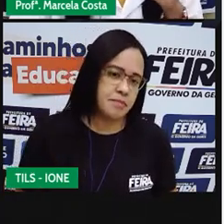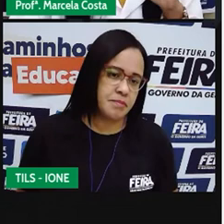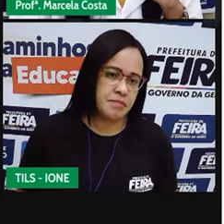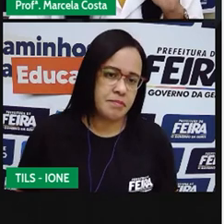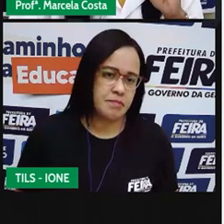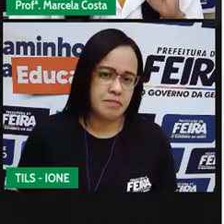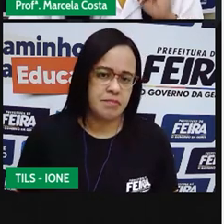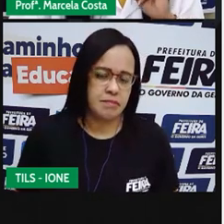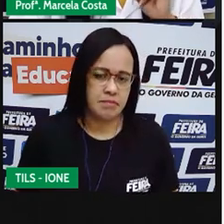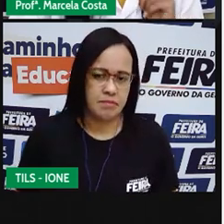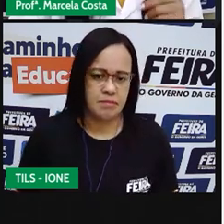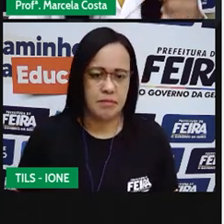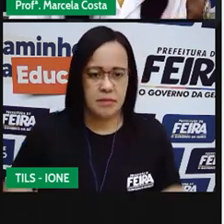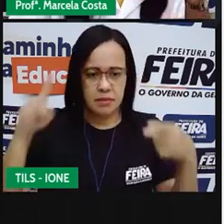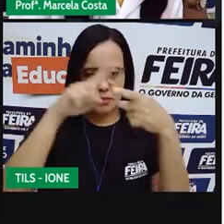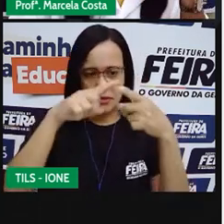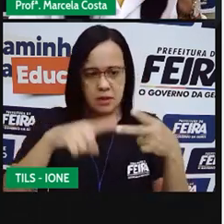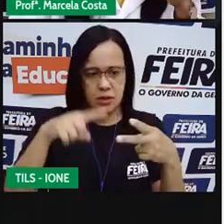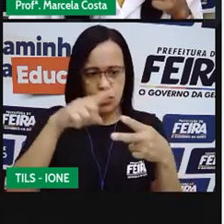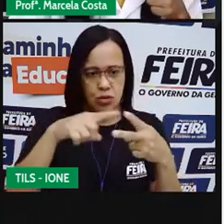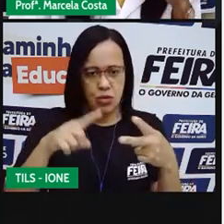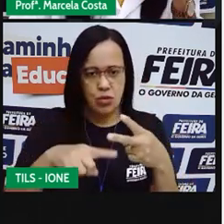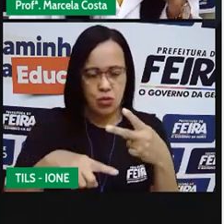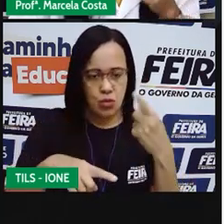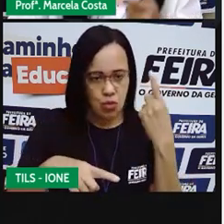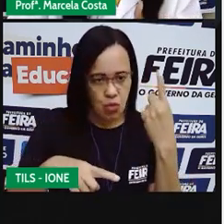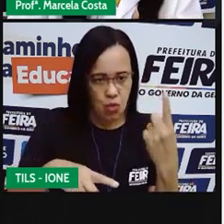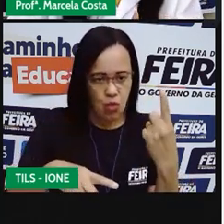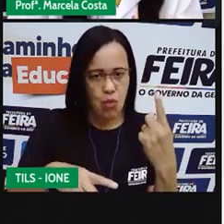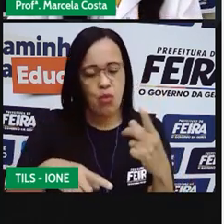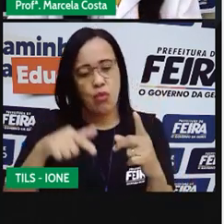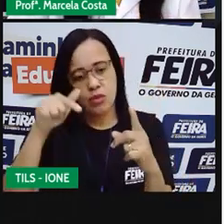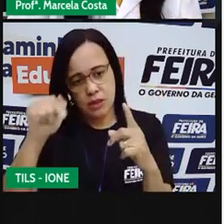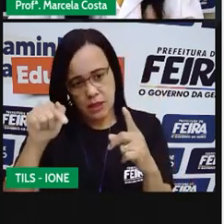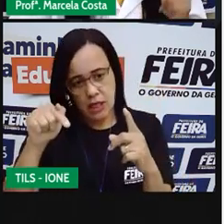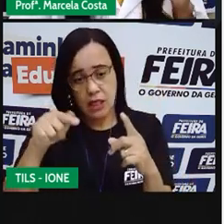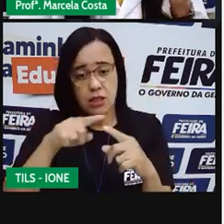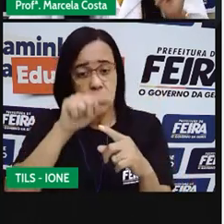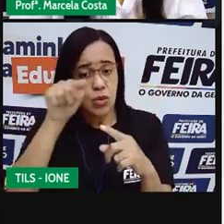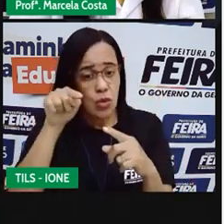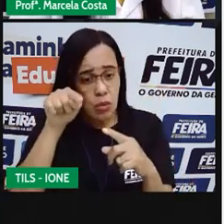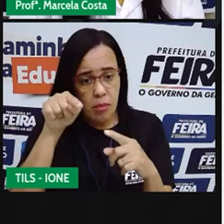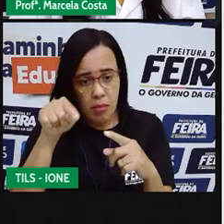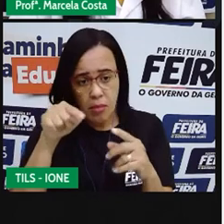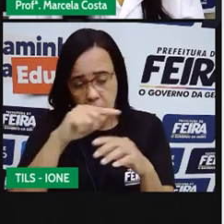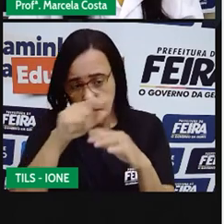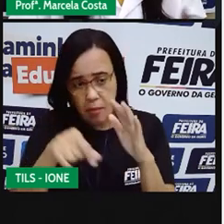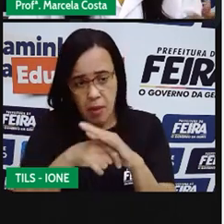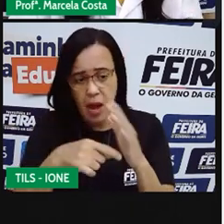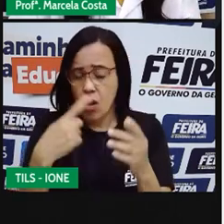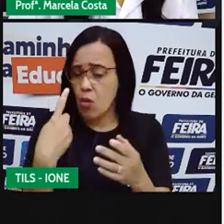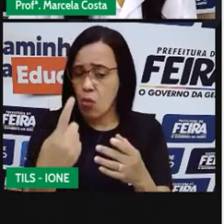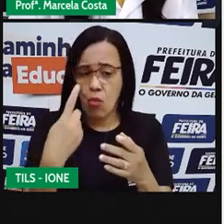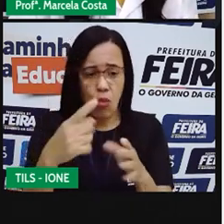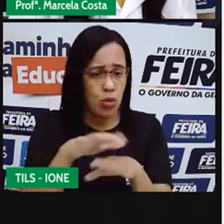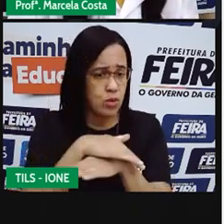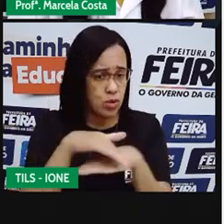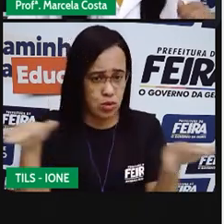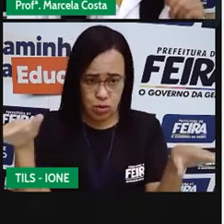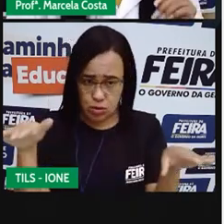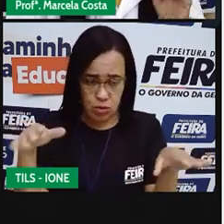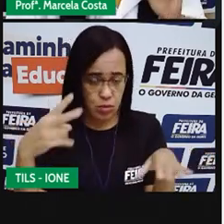aí duas casas tem aí o número 1 e tem o número 7 e o outro só tem uma unidade que é o número 2